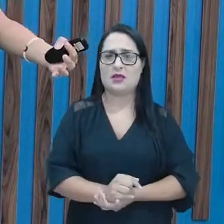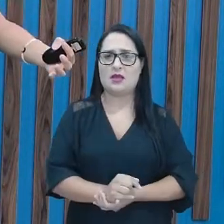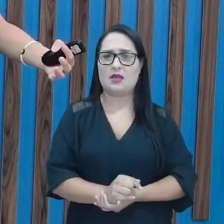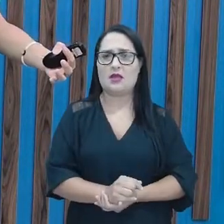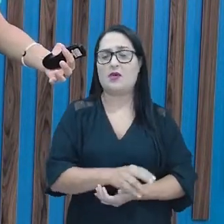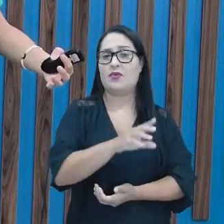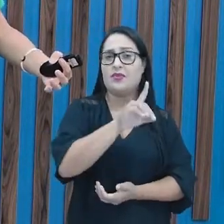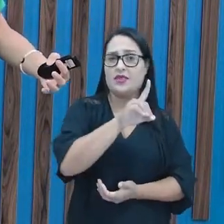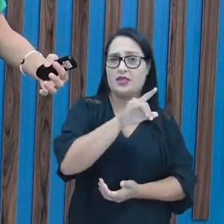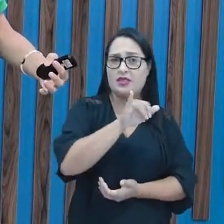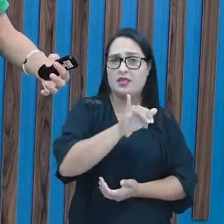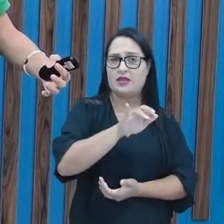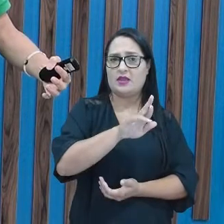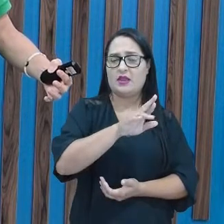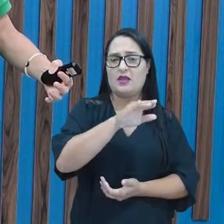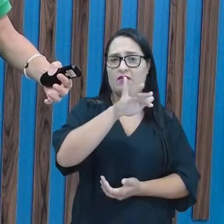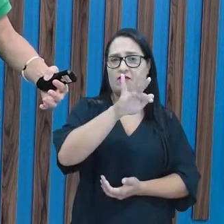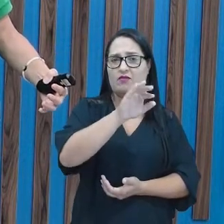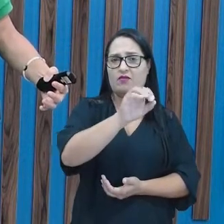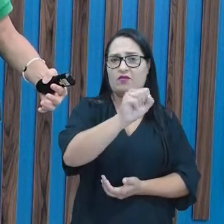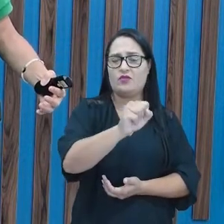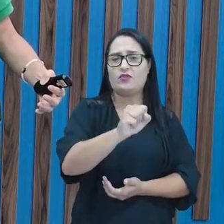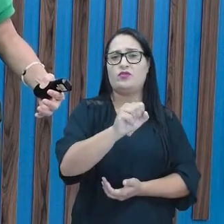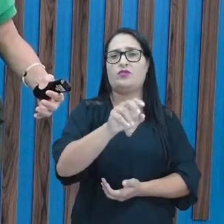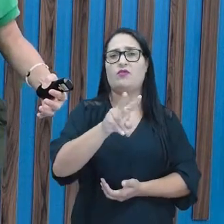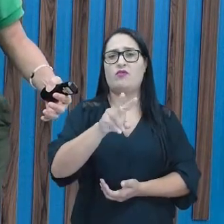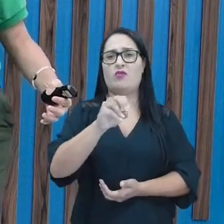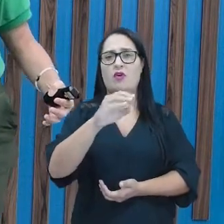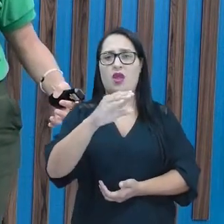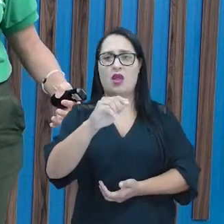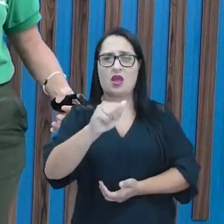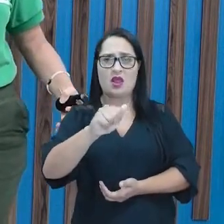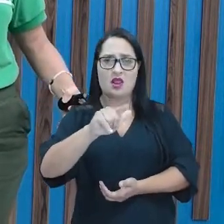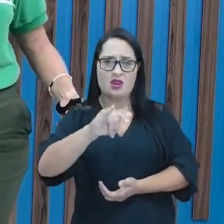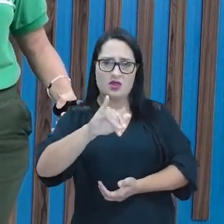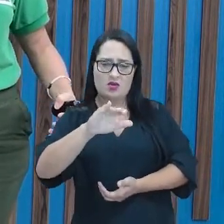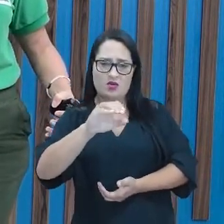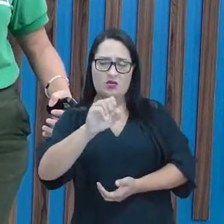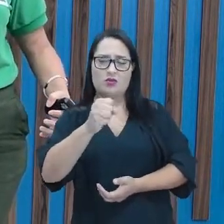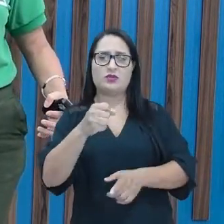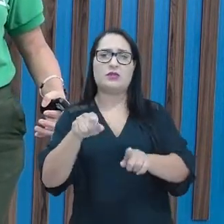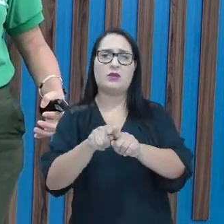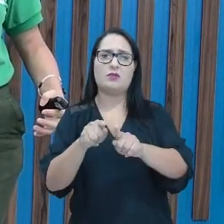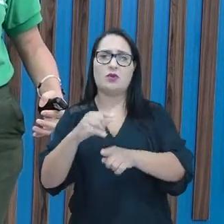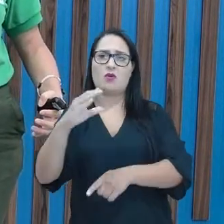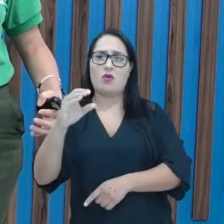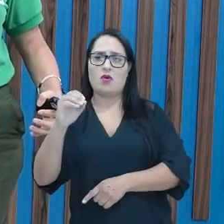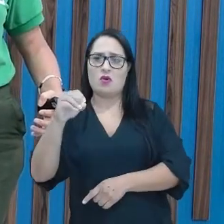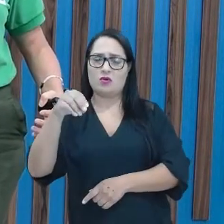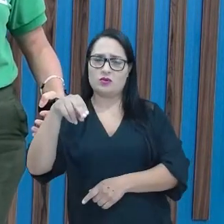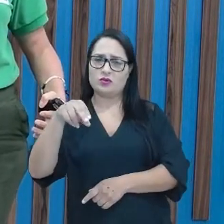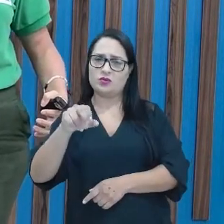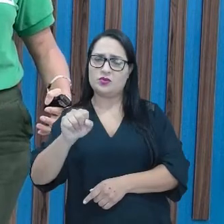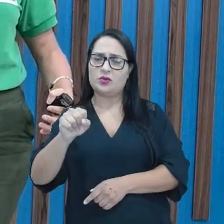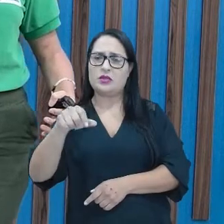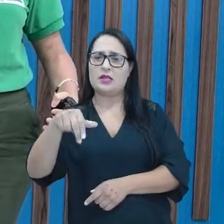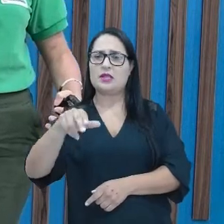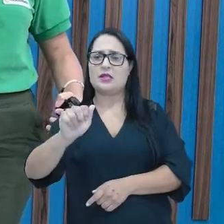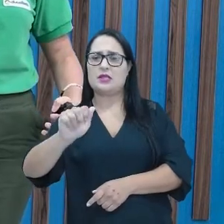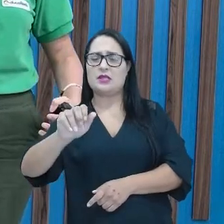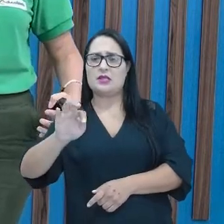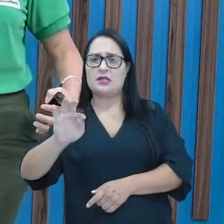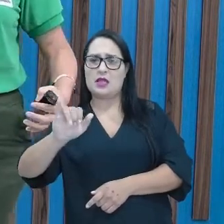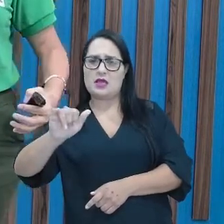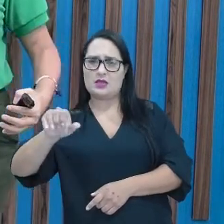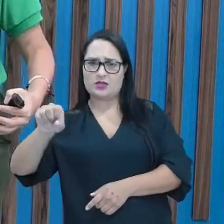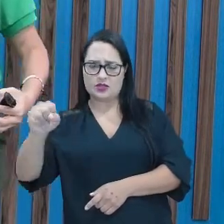consonantais. Então você tem que ficar bastante ligadinho nisso aí também, para não confundir. Tá bom, gente? Existem os